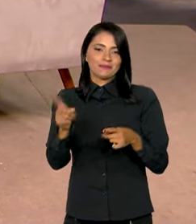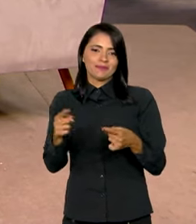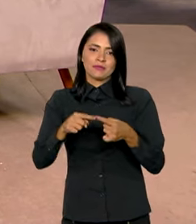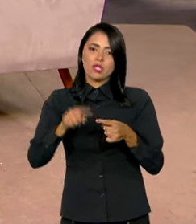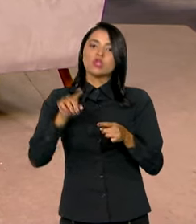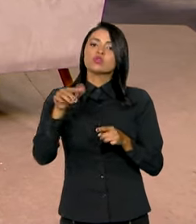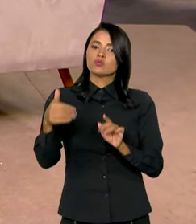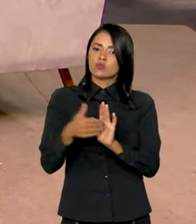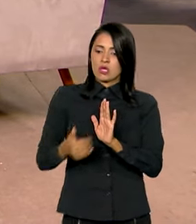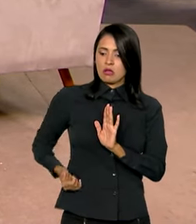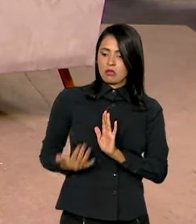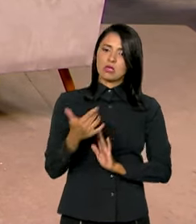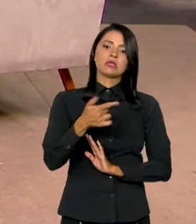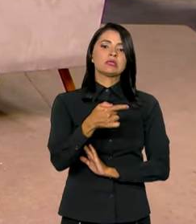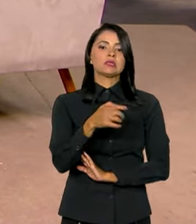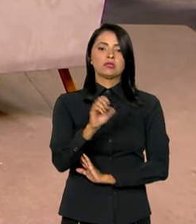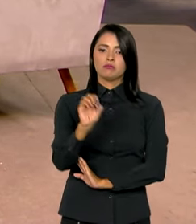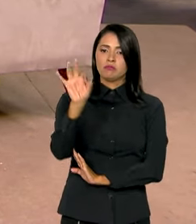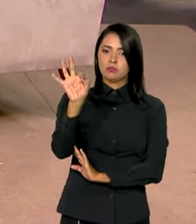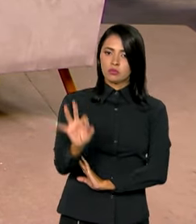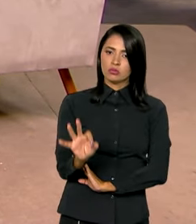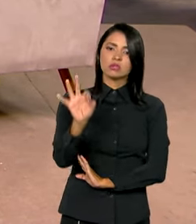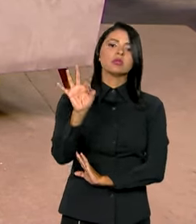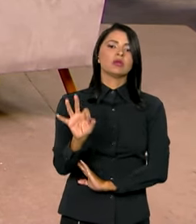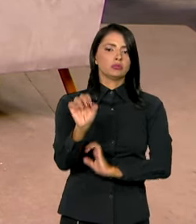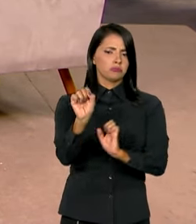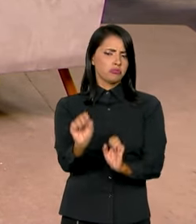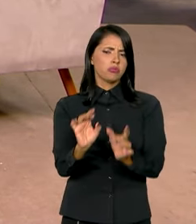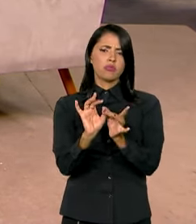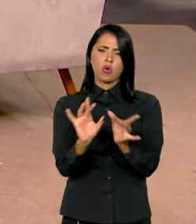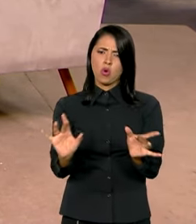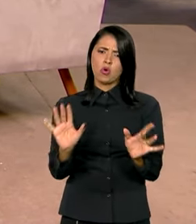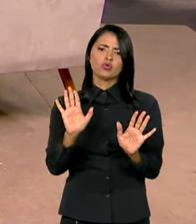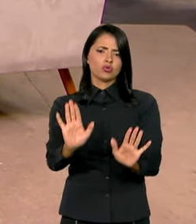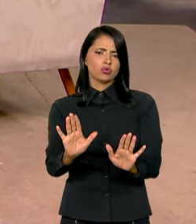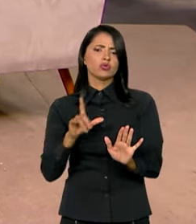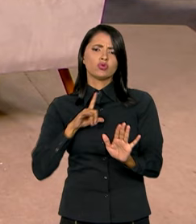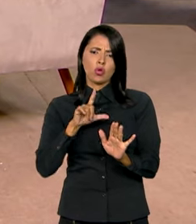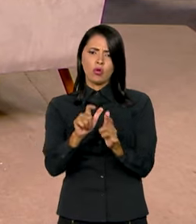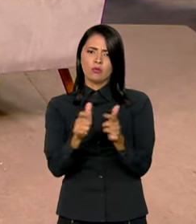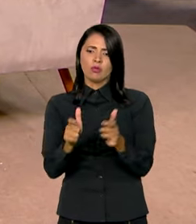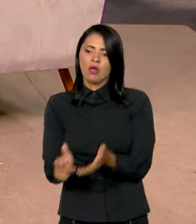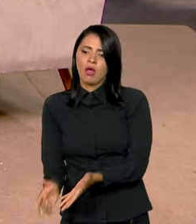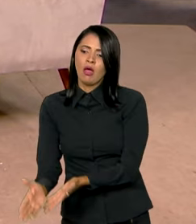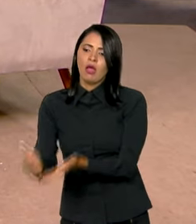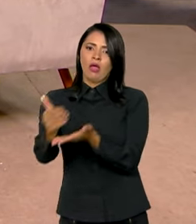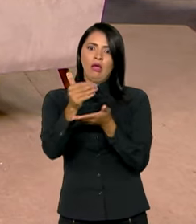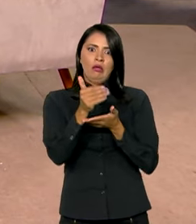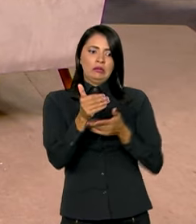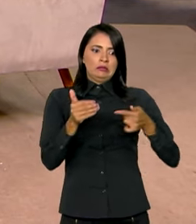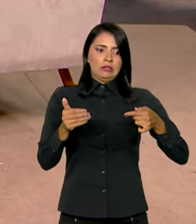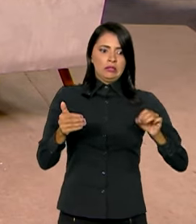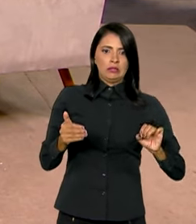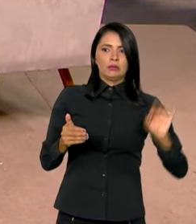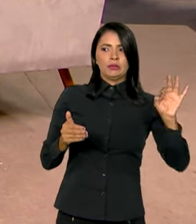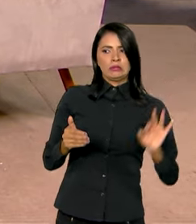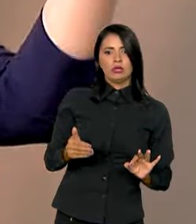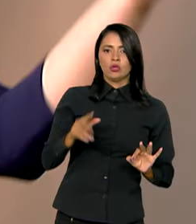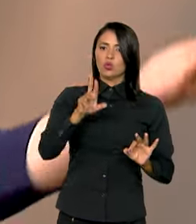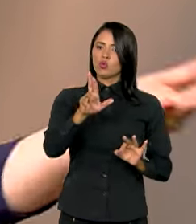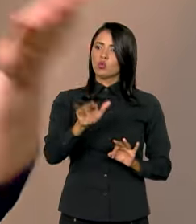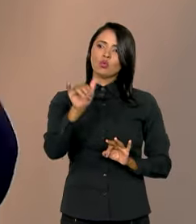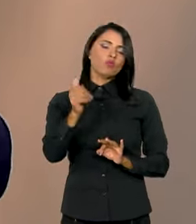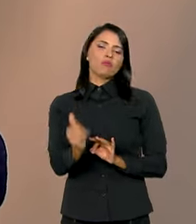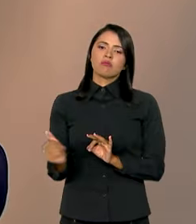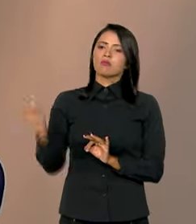até 70% de aumento da arrecadação. Então, com isso, nós nunca vamos gastar